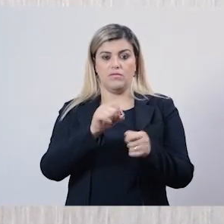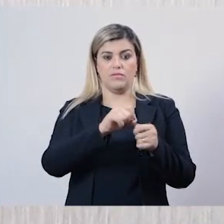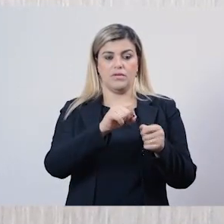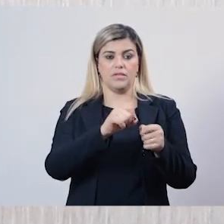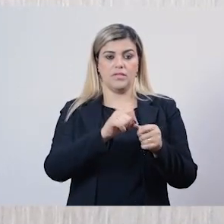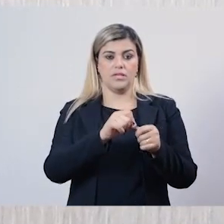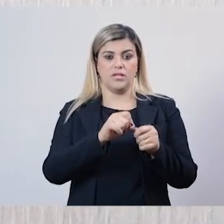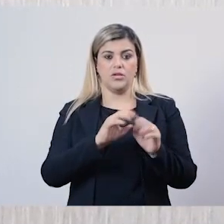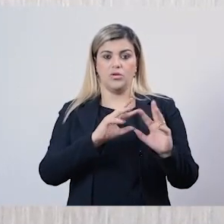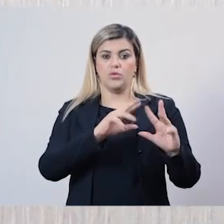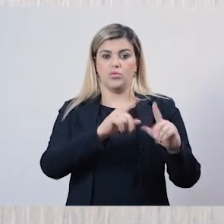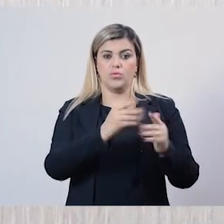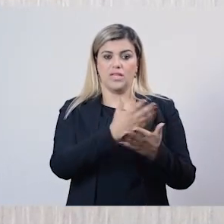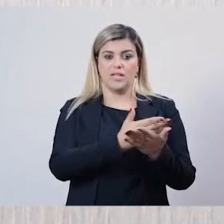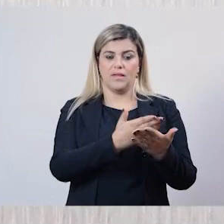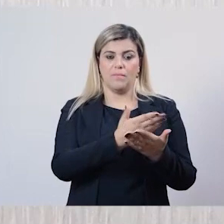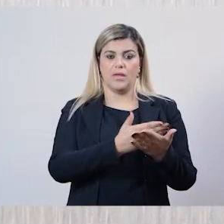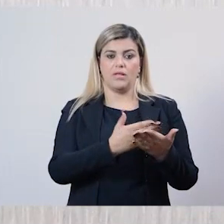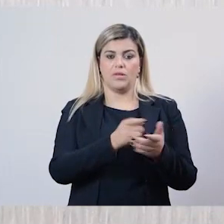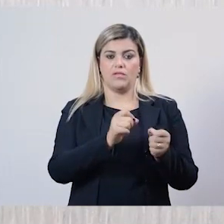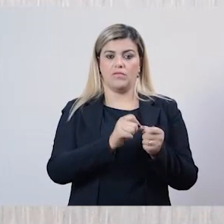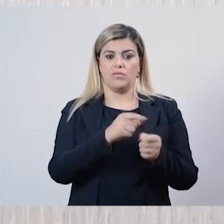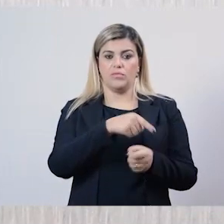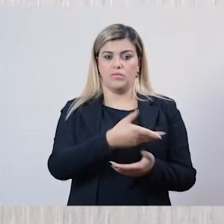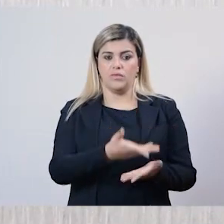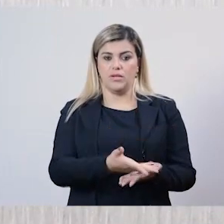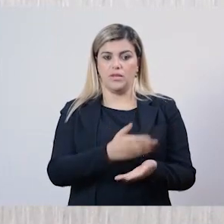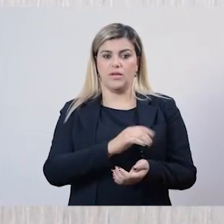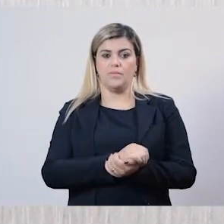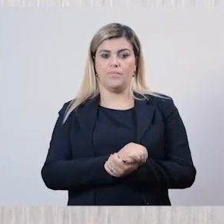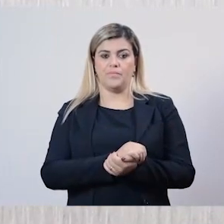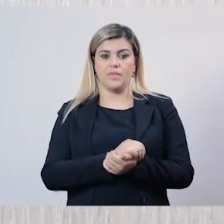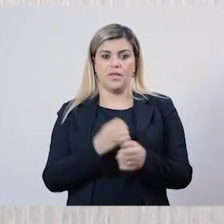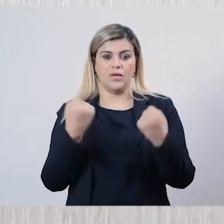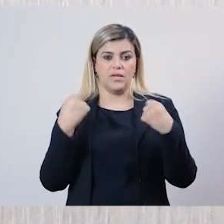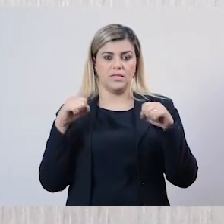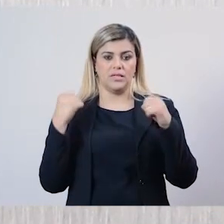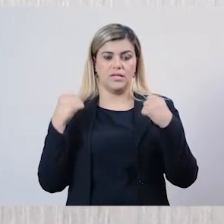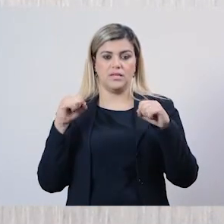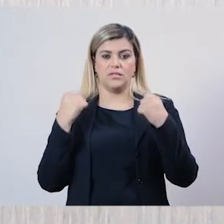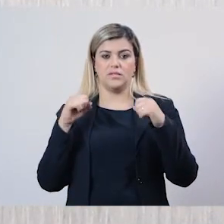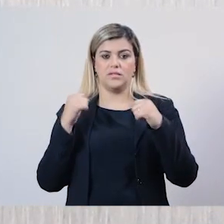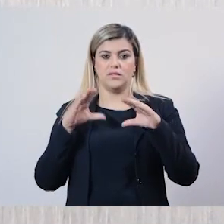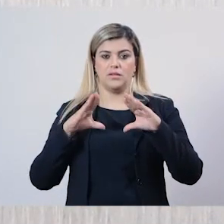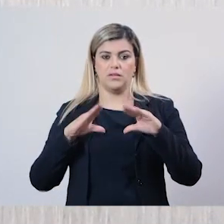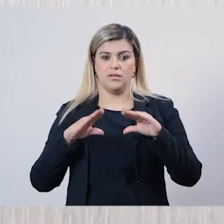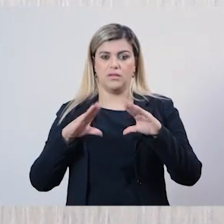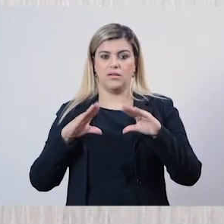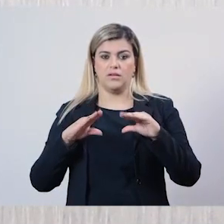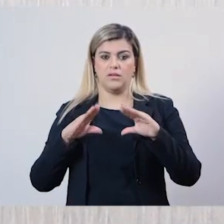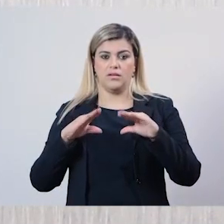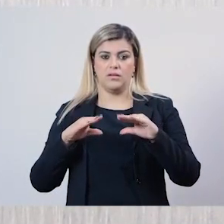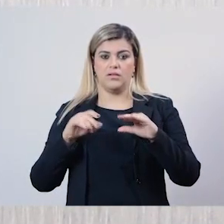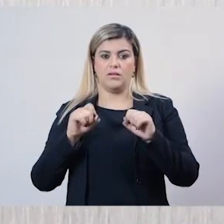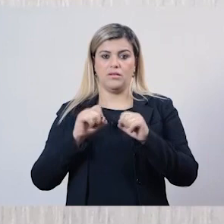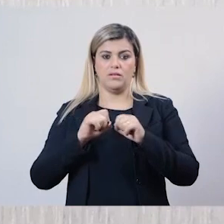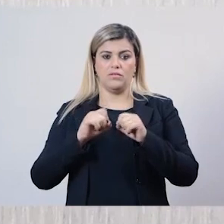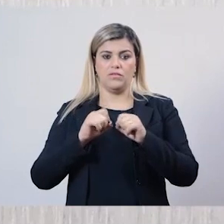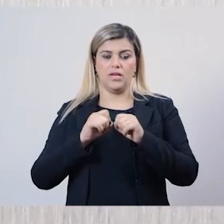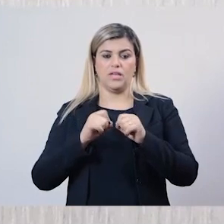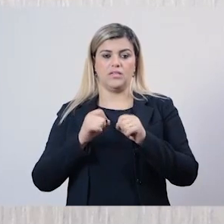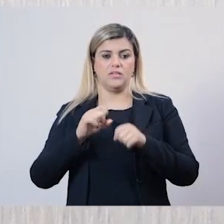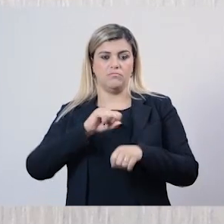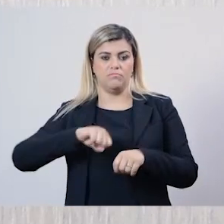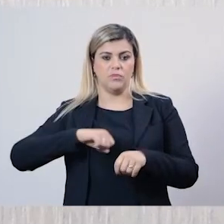tratamento. Os exercícios, fazia exercícios, fazia massagens, fazia ultrassom, o TENS,